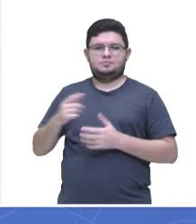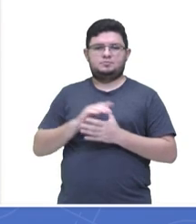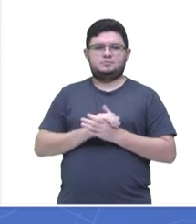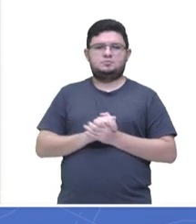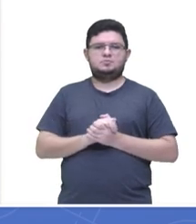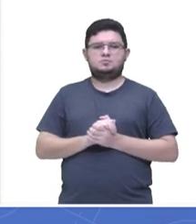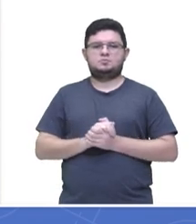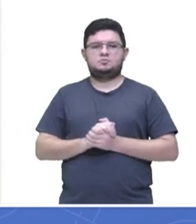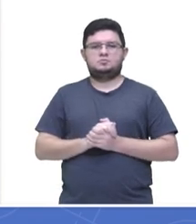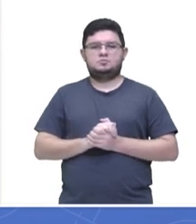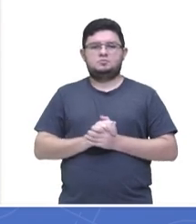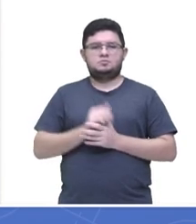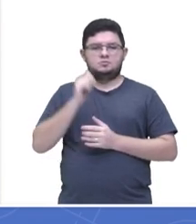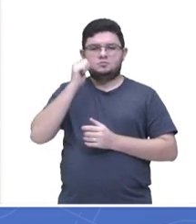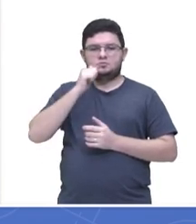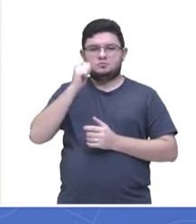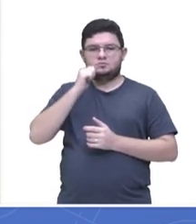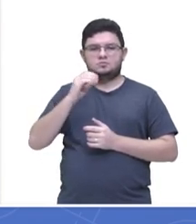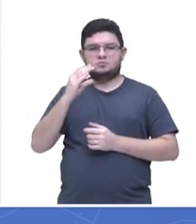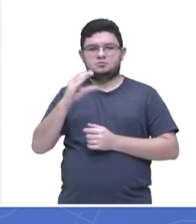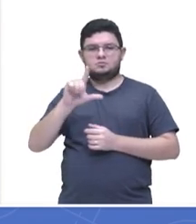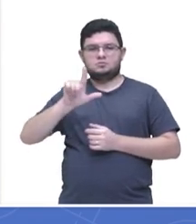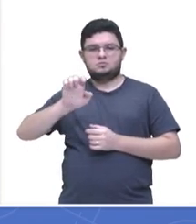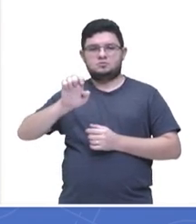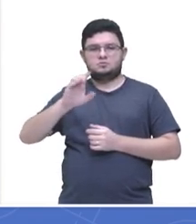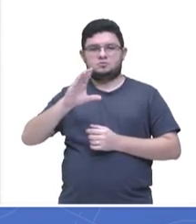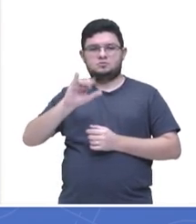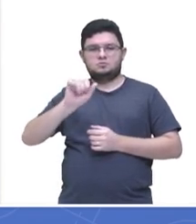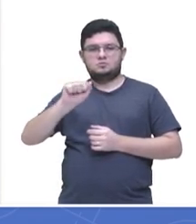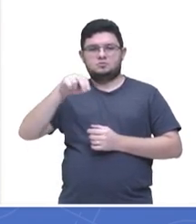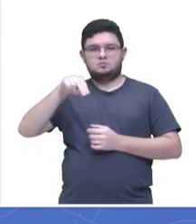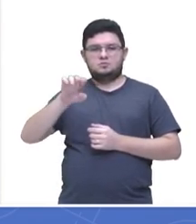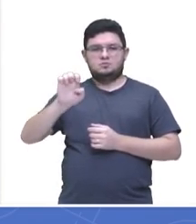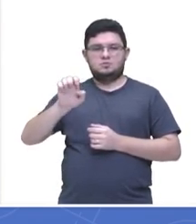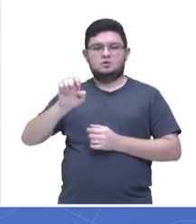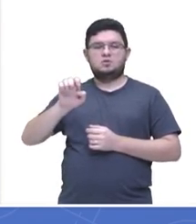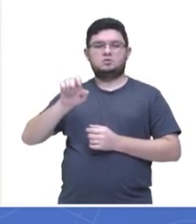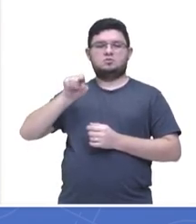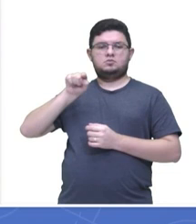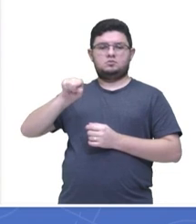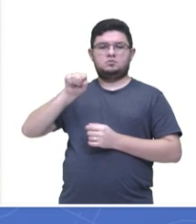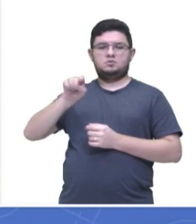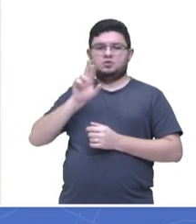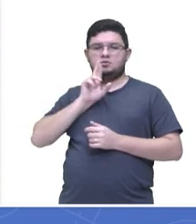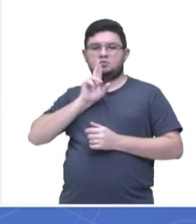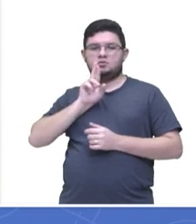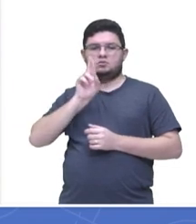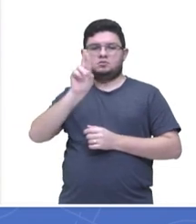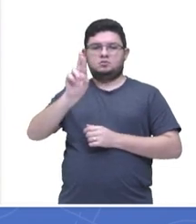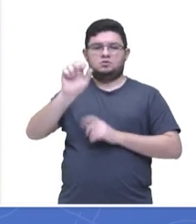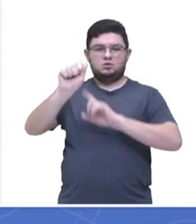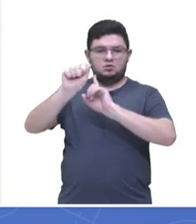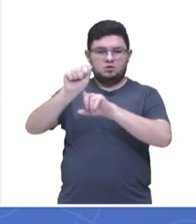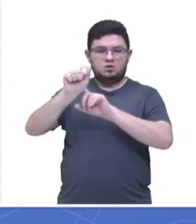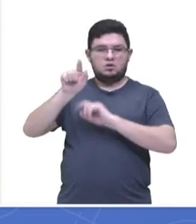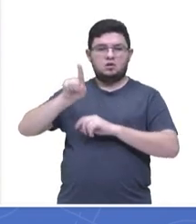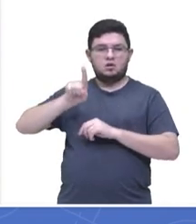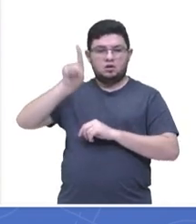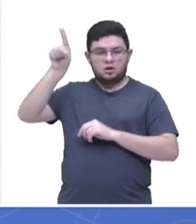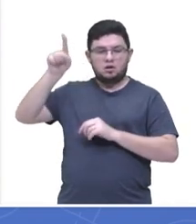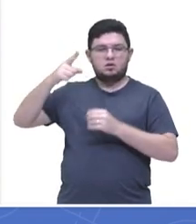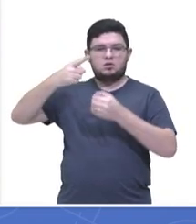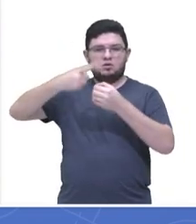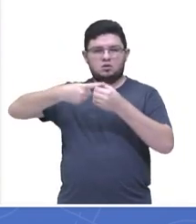com a Clesiane, lá da escola Plínio Ramos Coelho, lá no GM3, lá de Humaitá.